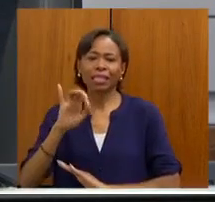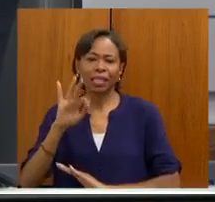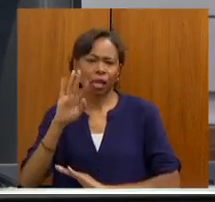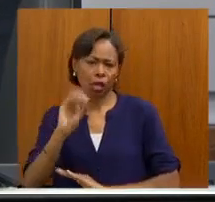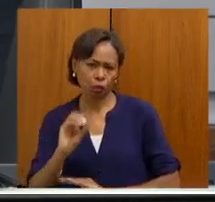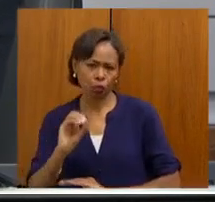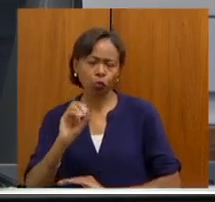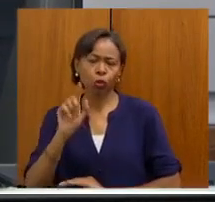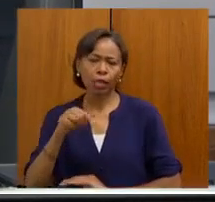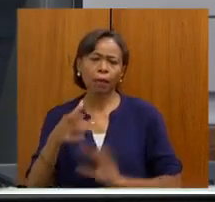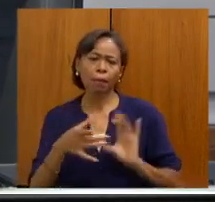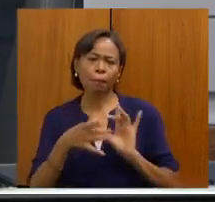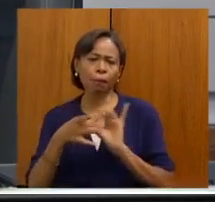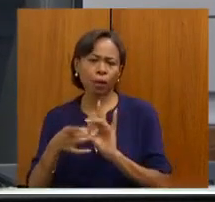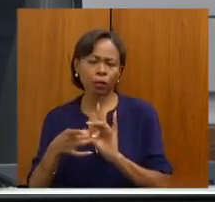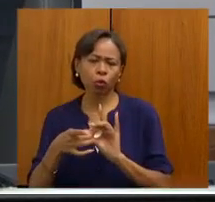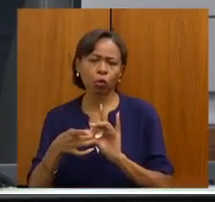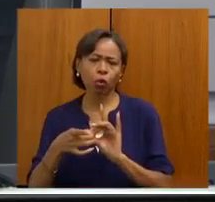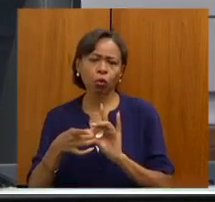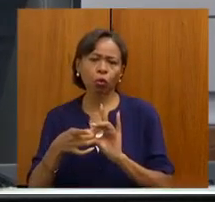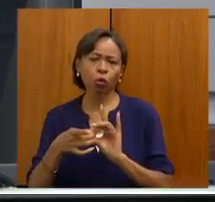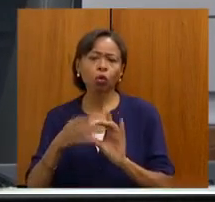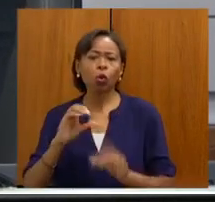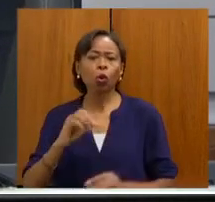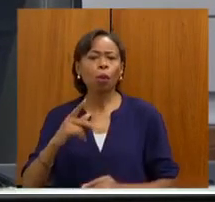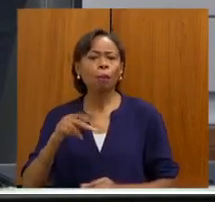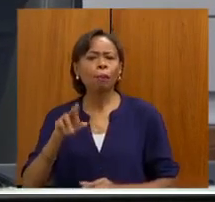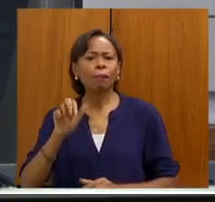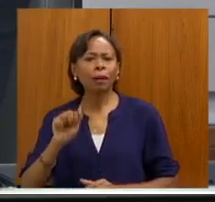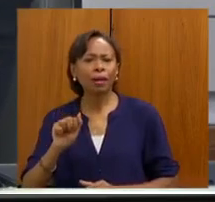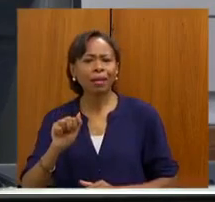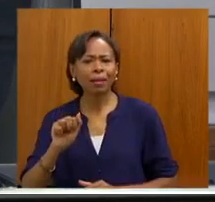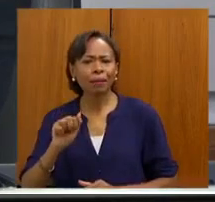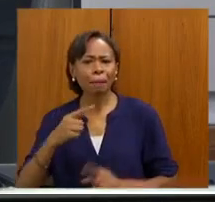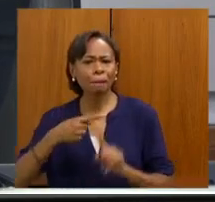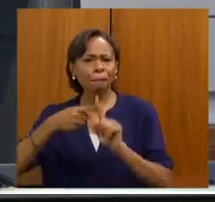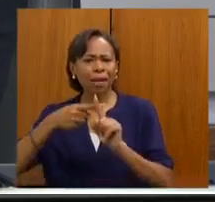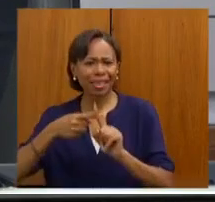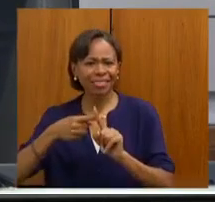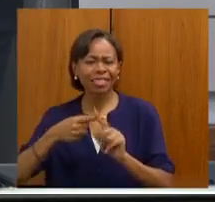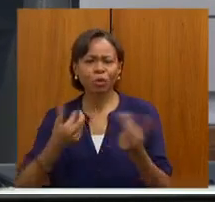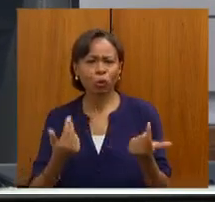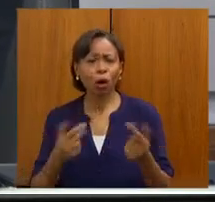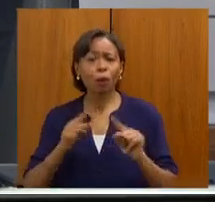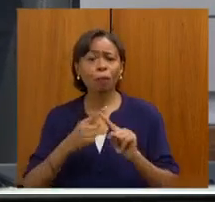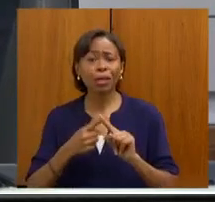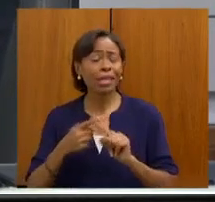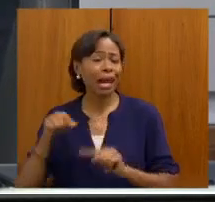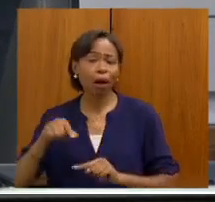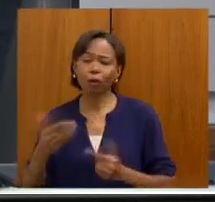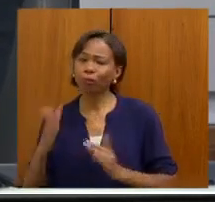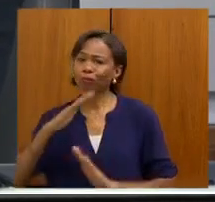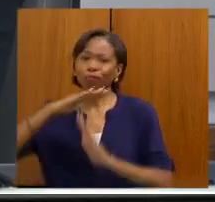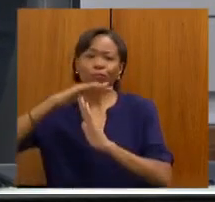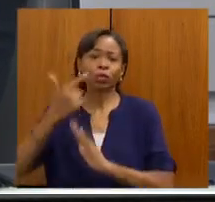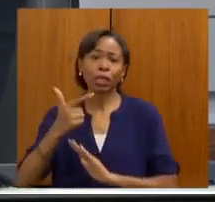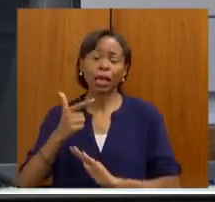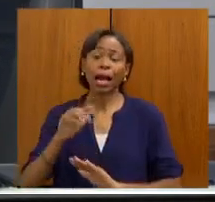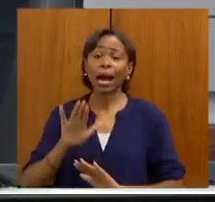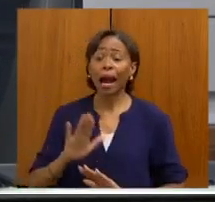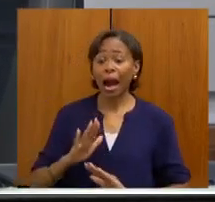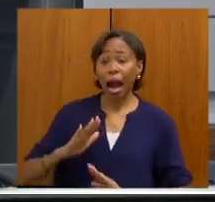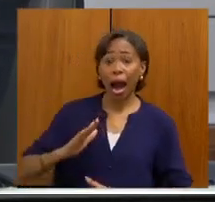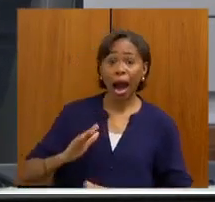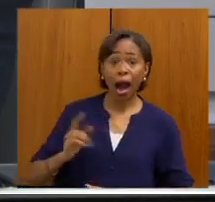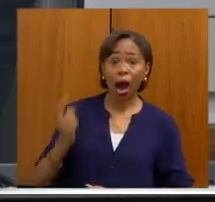Mais, o mesmo raciocínio do Opera Mais, a gente não tem teto. Qual é o problema hoje da alta complexidade e da média complexidade? Você tem a